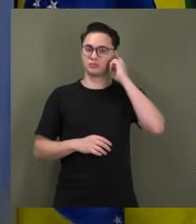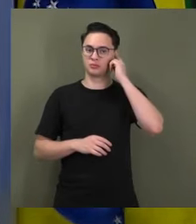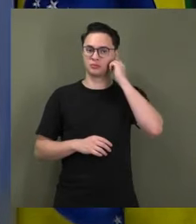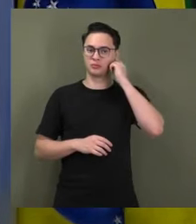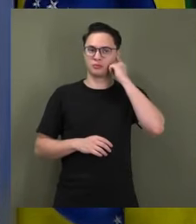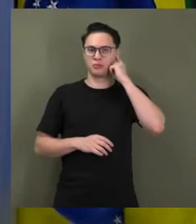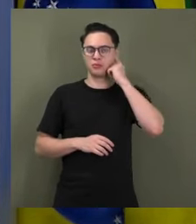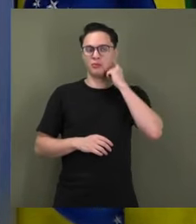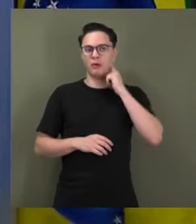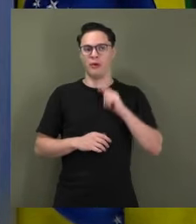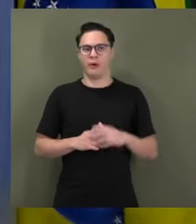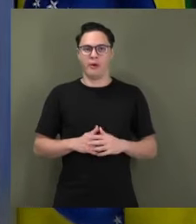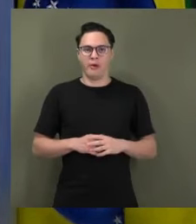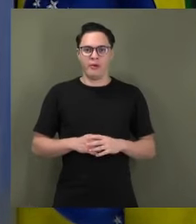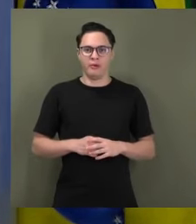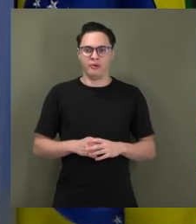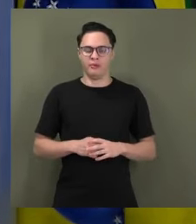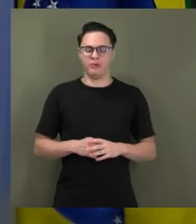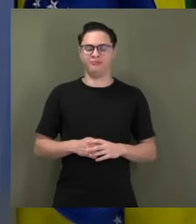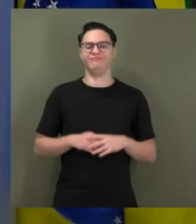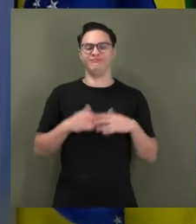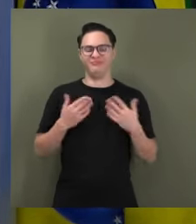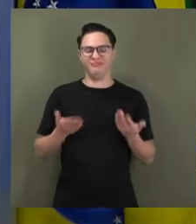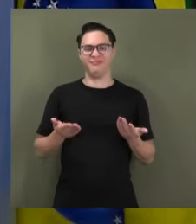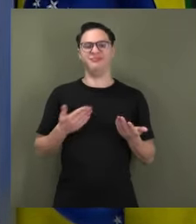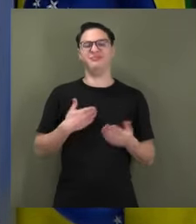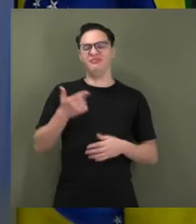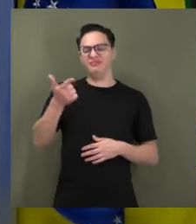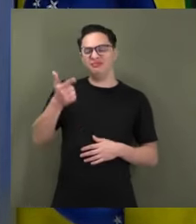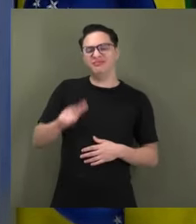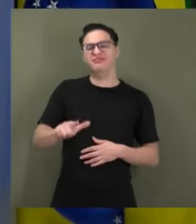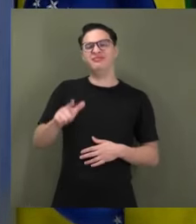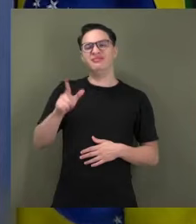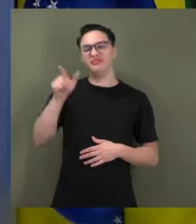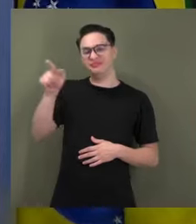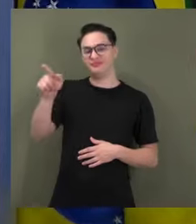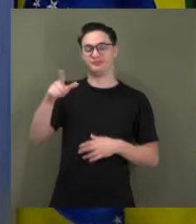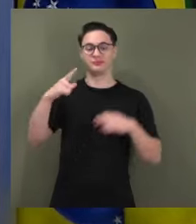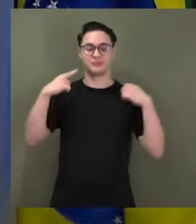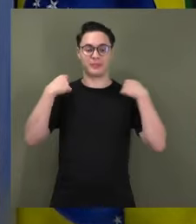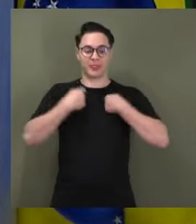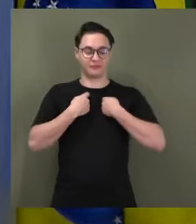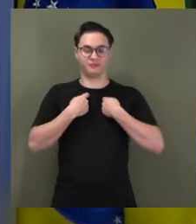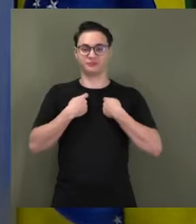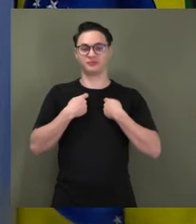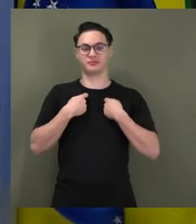Ou seja, repete, mesmo sendo ministro, a prática da velha política.